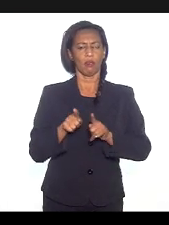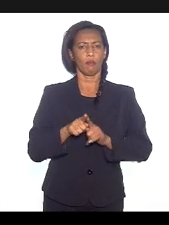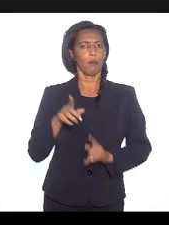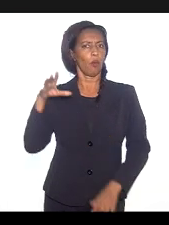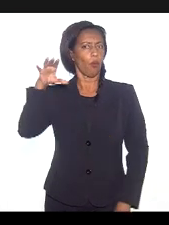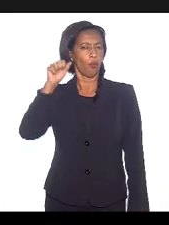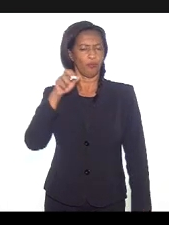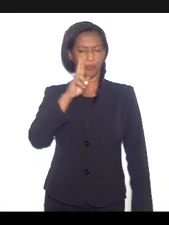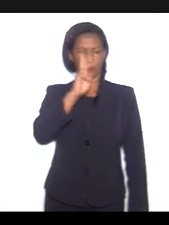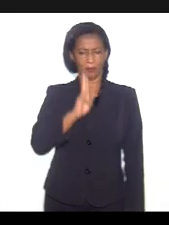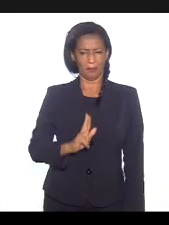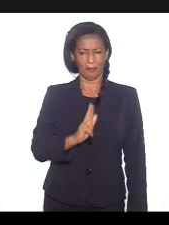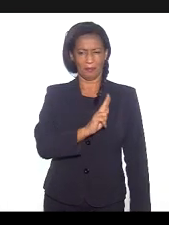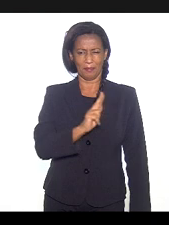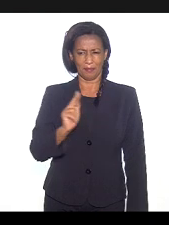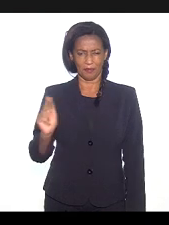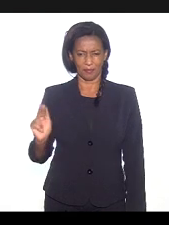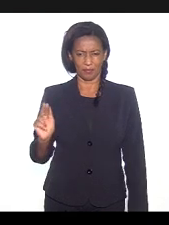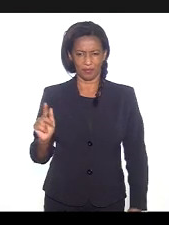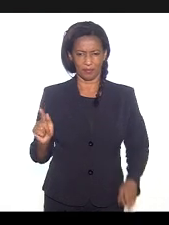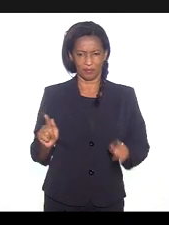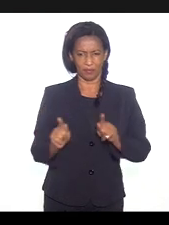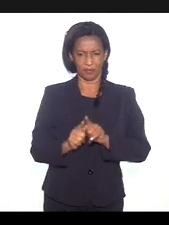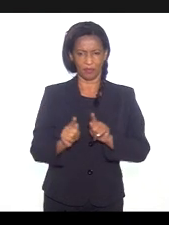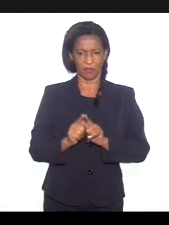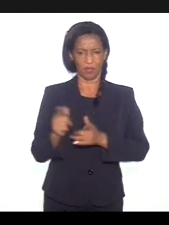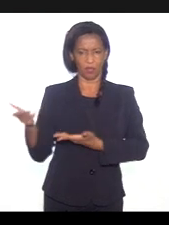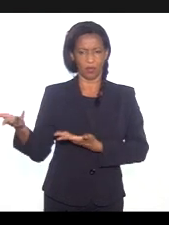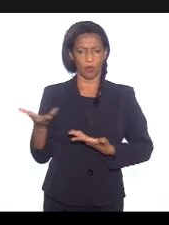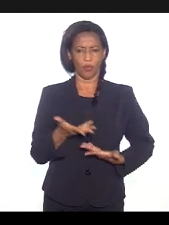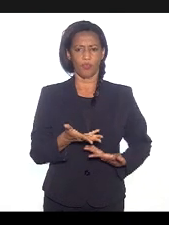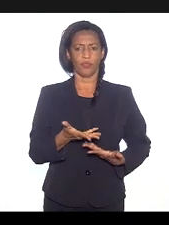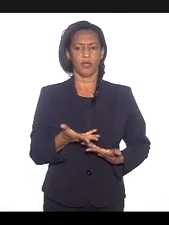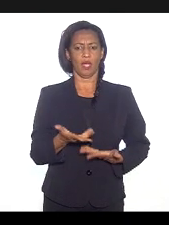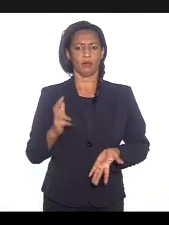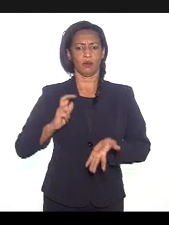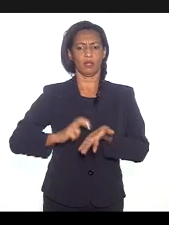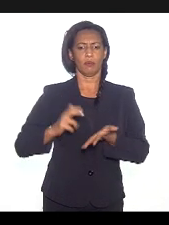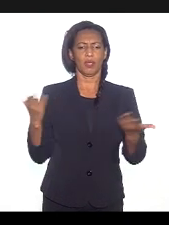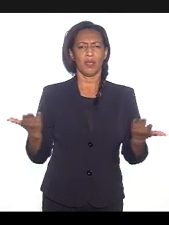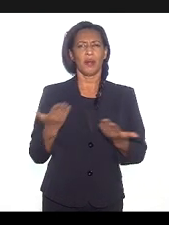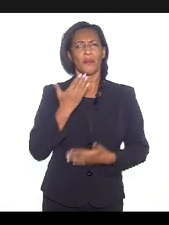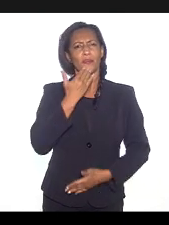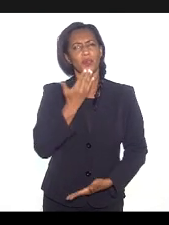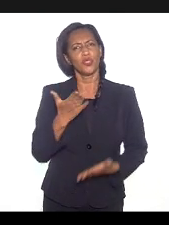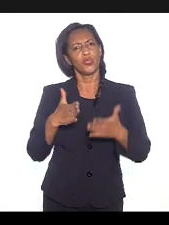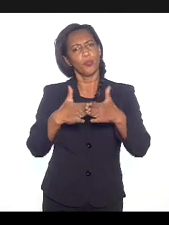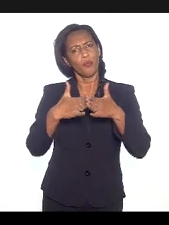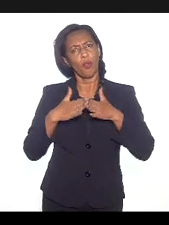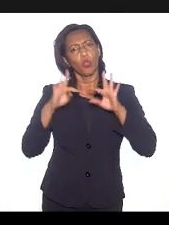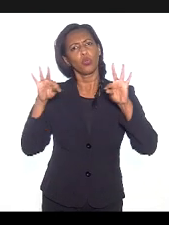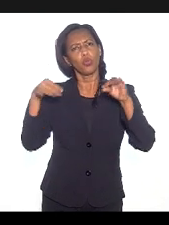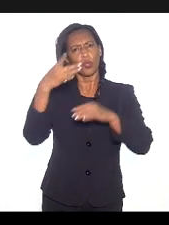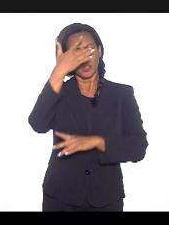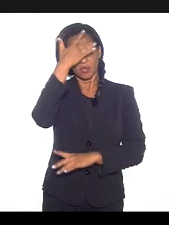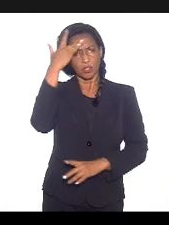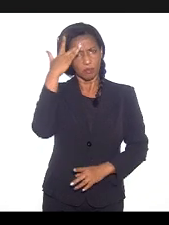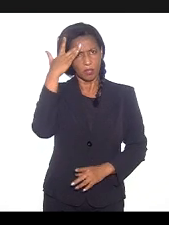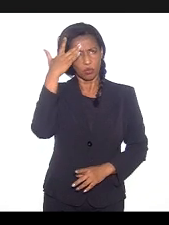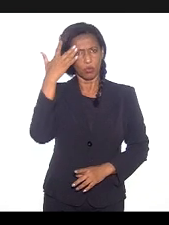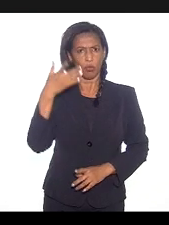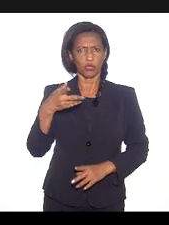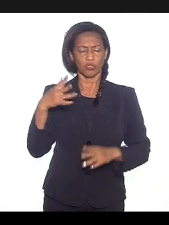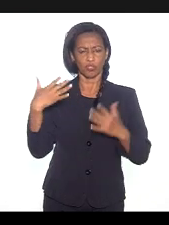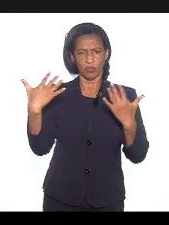Conselho de Cedr, também nosso ponto da faconha de hoje. Pedir a gentileza de todas as pessoas que estiverem